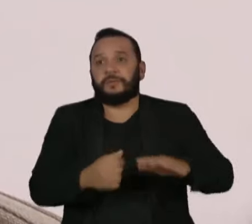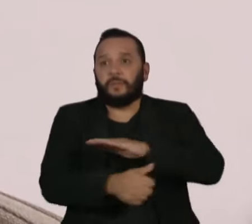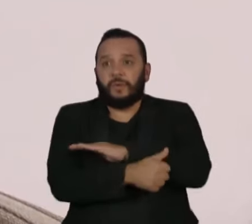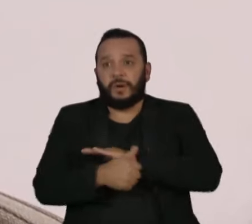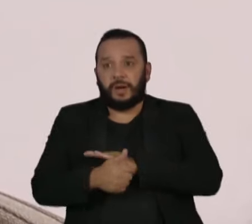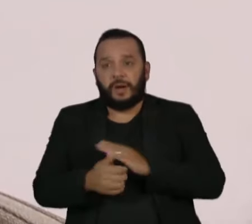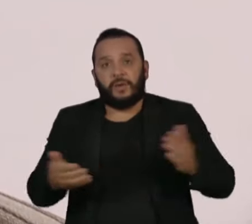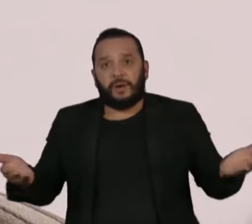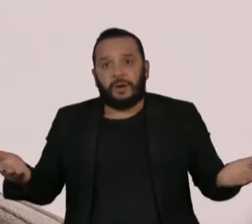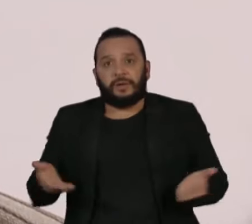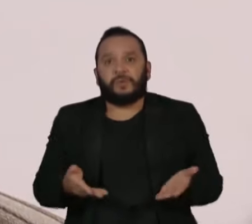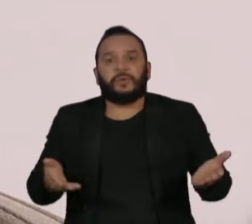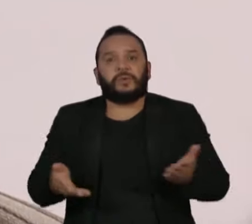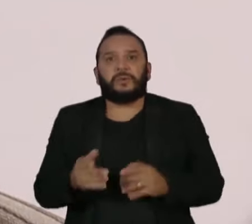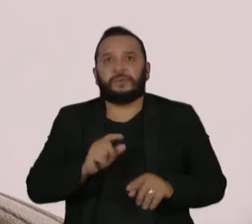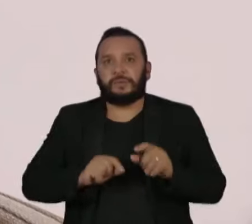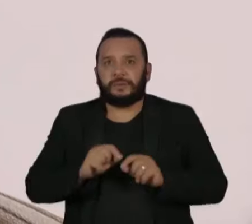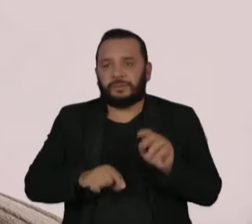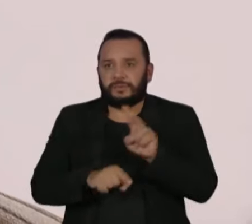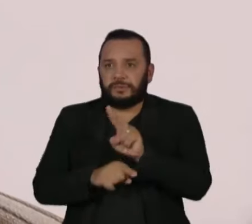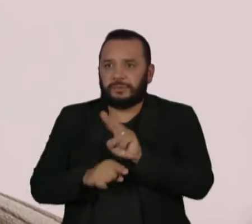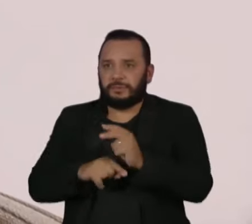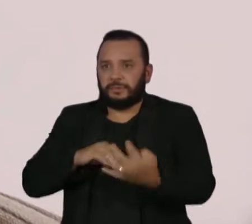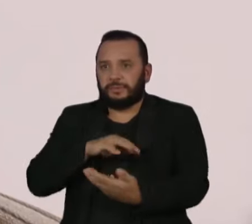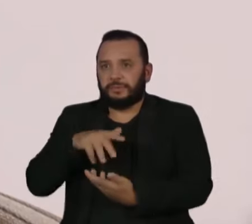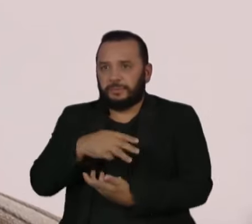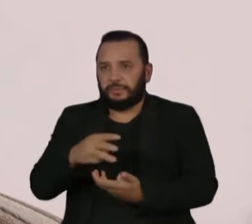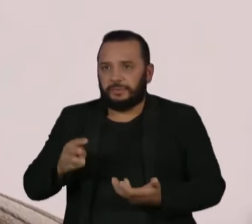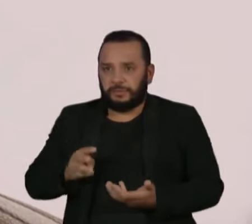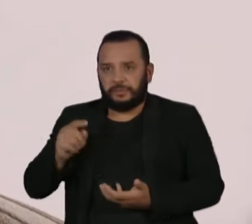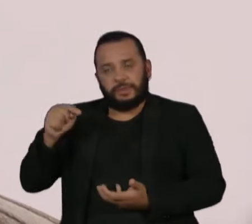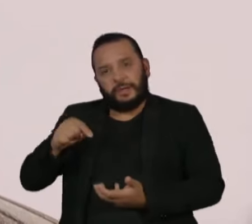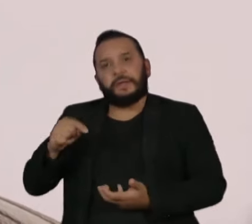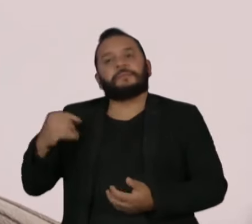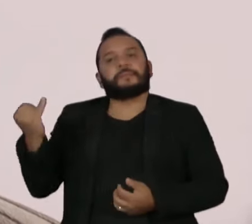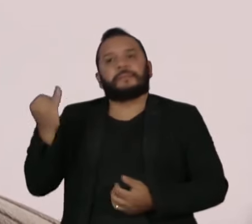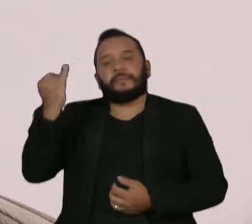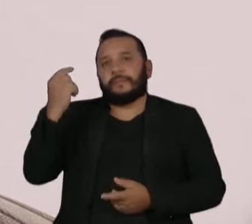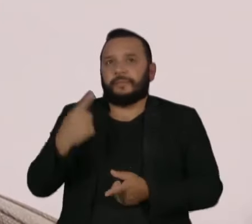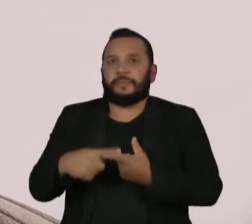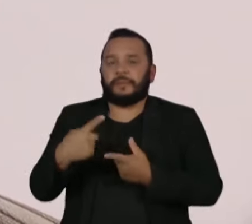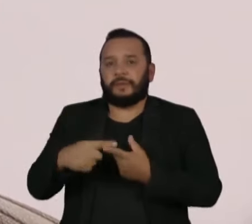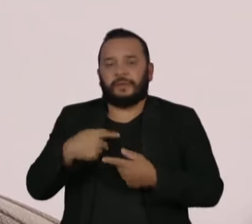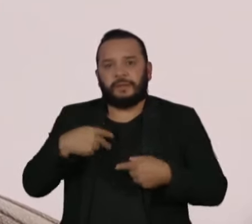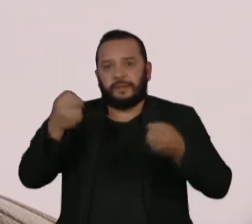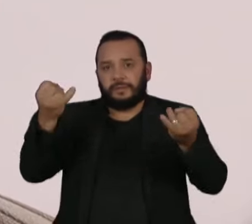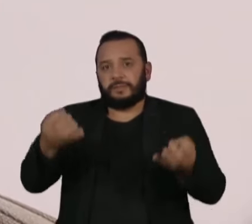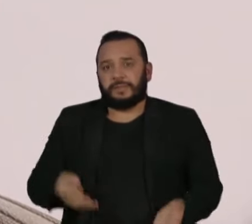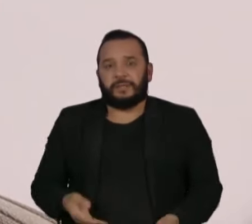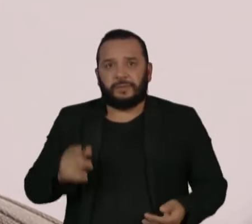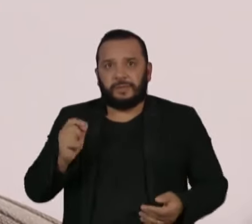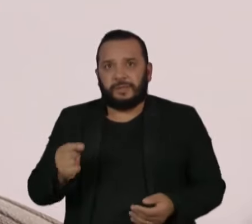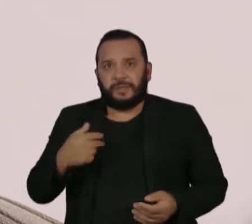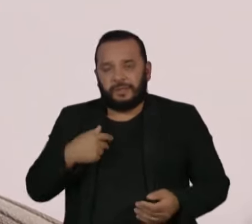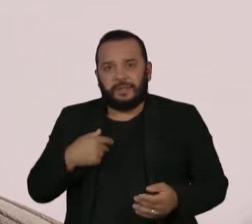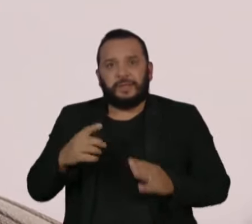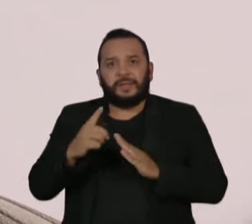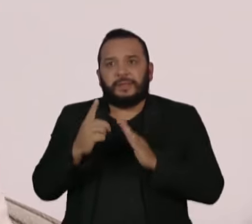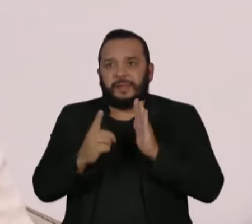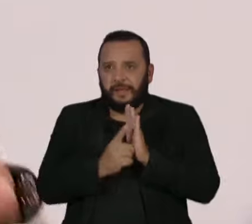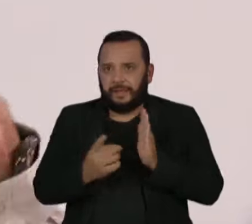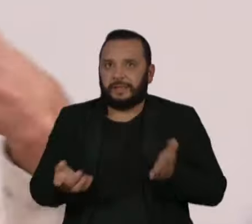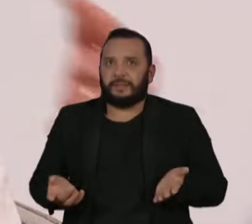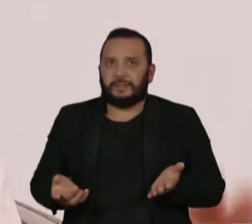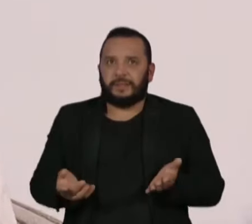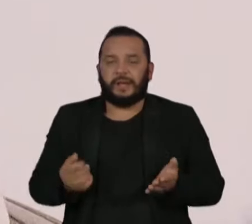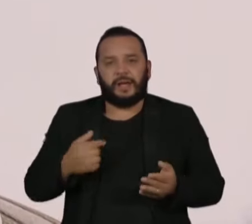agora, nesse momento, é cuidar do nosso planeta. Esse é o imperativo moral, porque a gente está falando de décadas agora. E